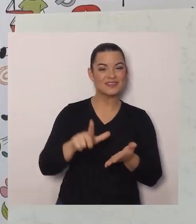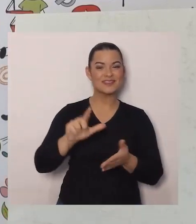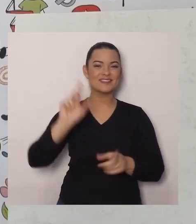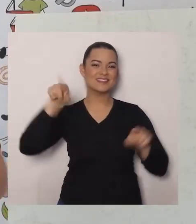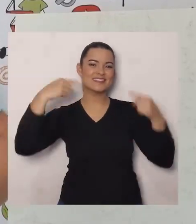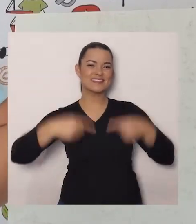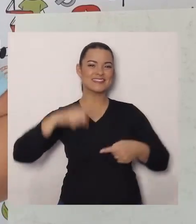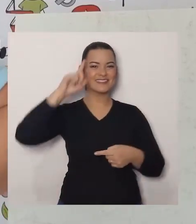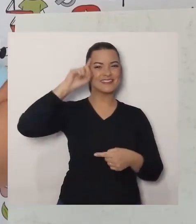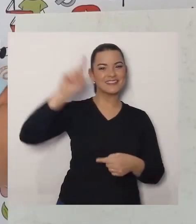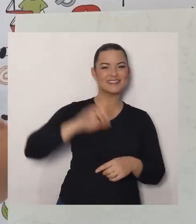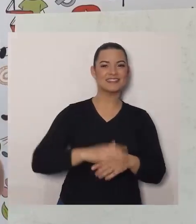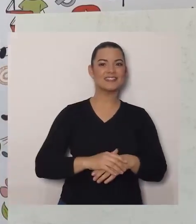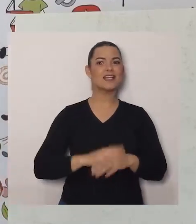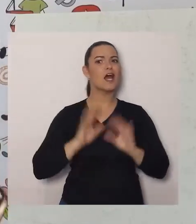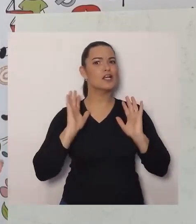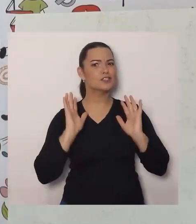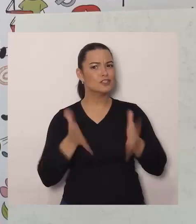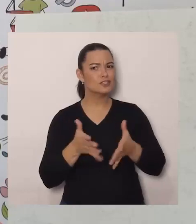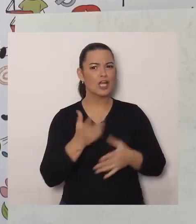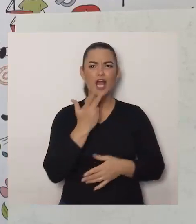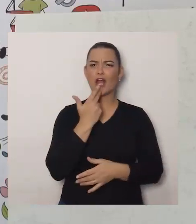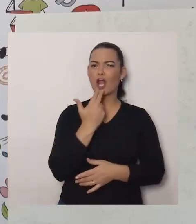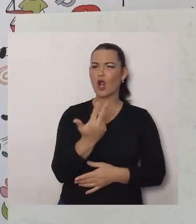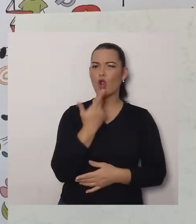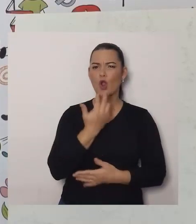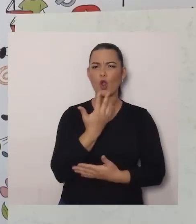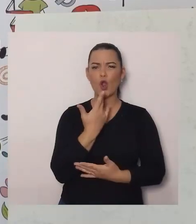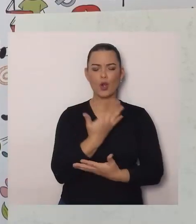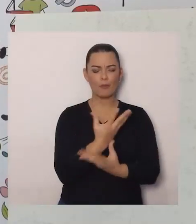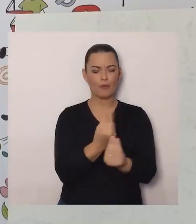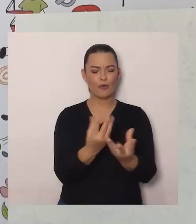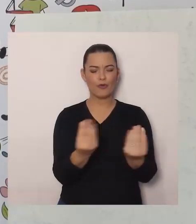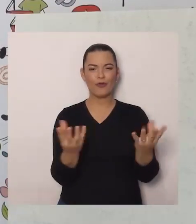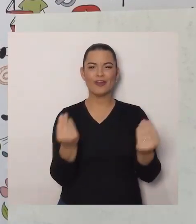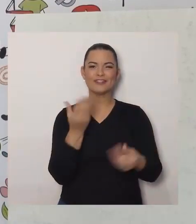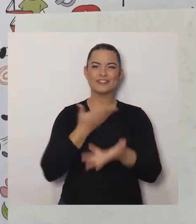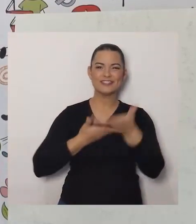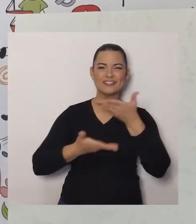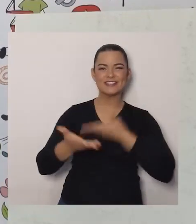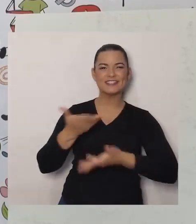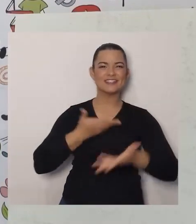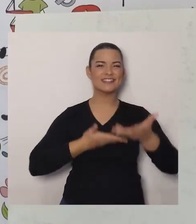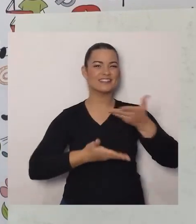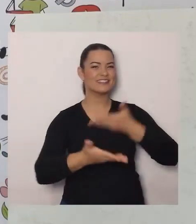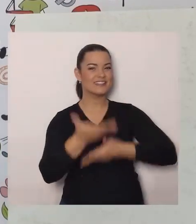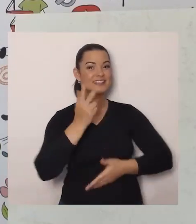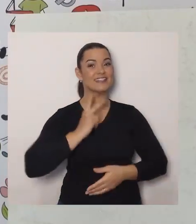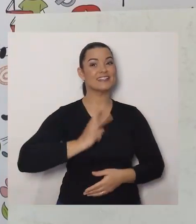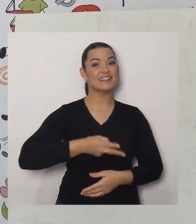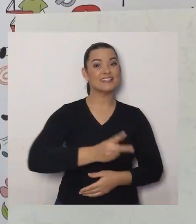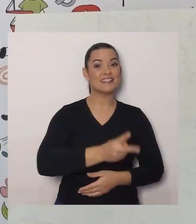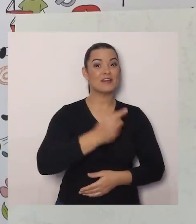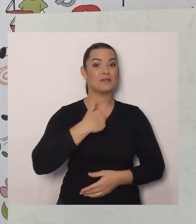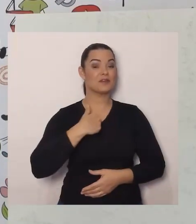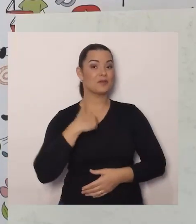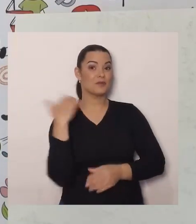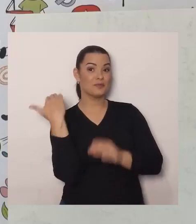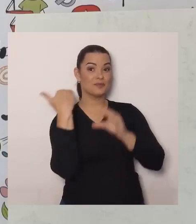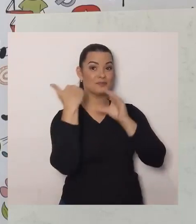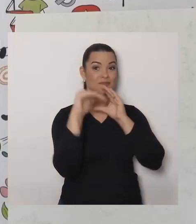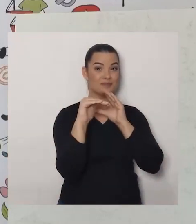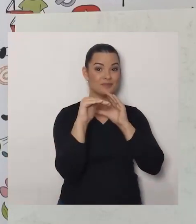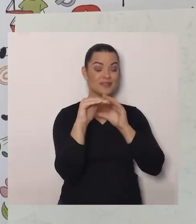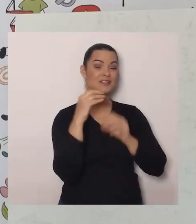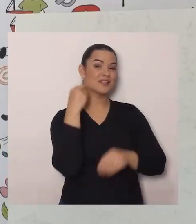do dia, Já com muitas cores, Sendo compartilhadas, Sempre que eu mando,